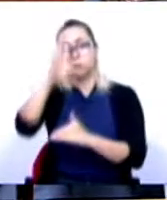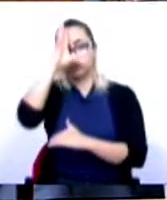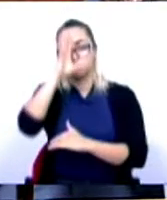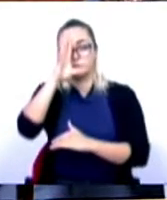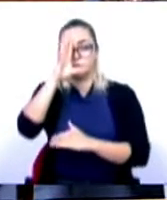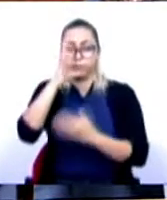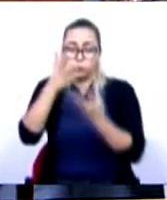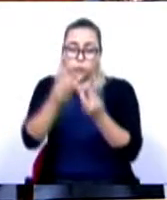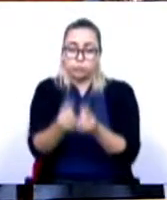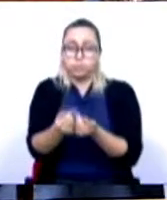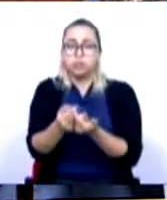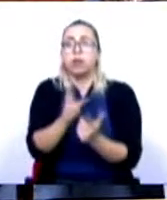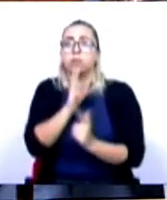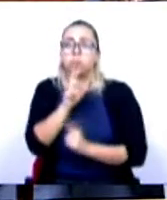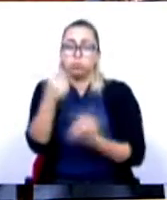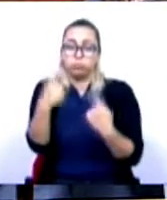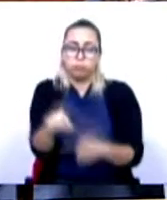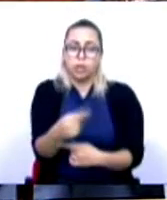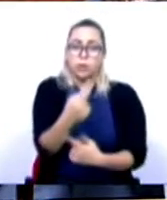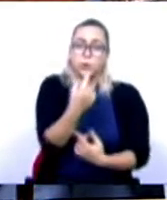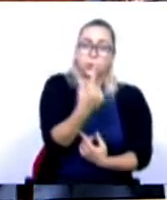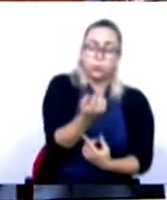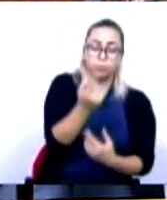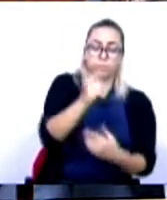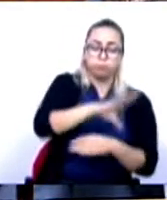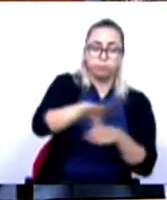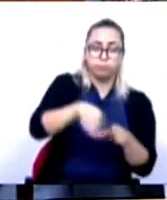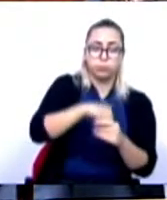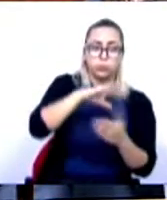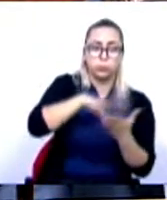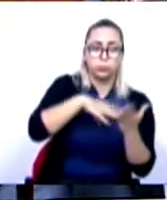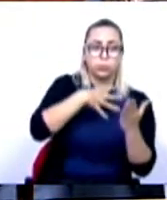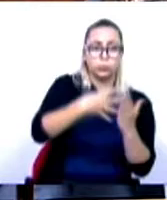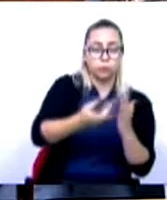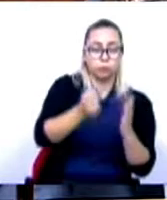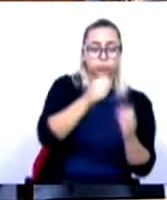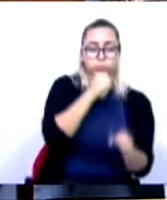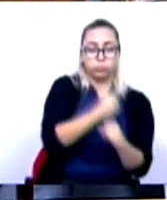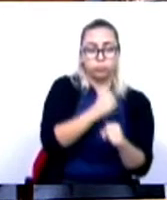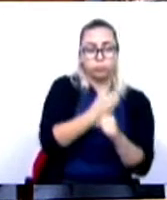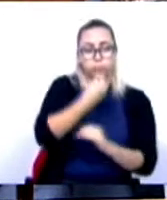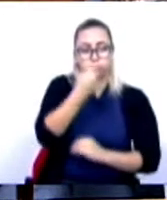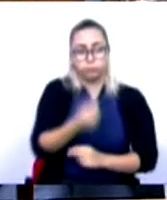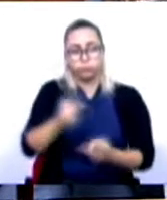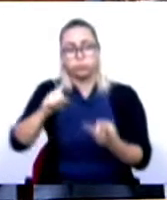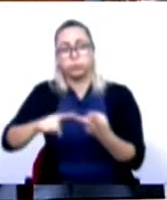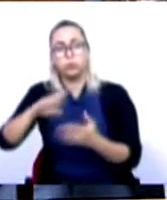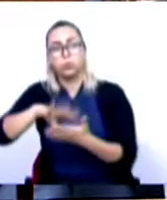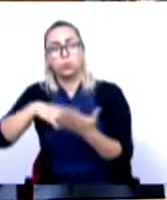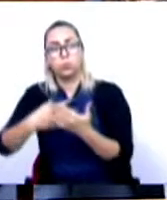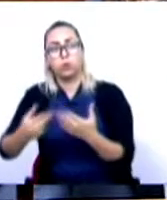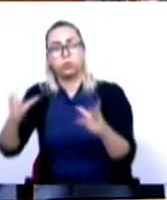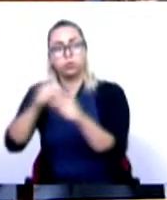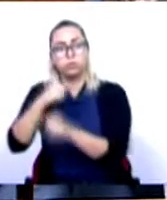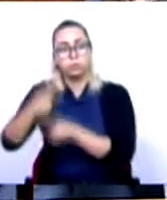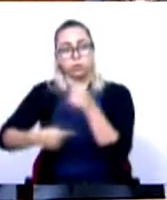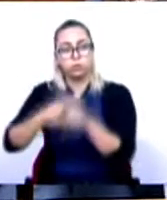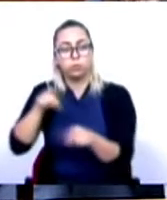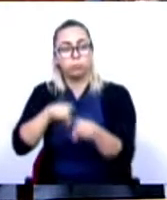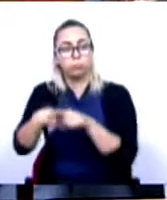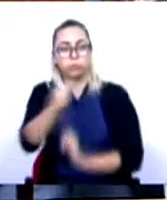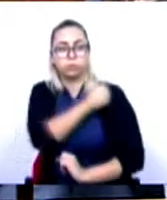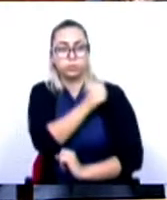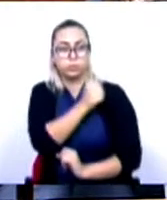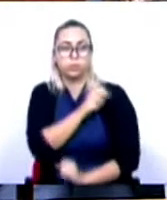teremos respostas, umas no quadro da agenda de trabalho digno, outra no quadro da nova geração de políticas de habitação,